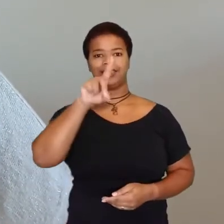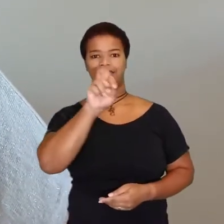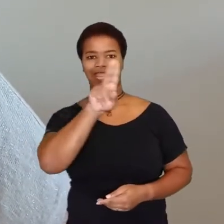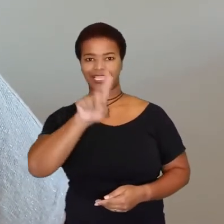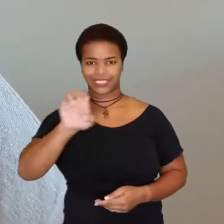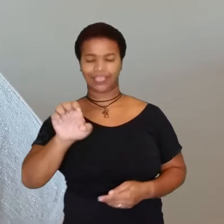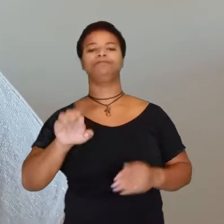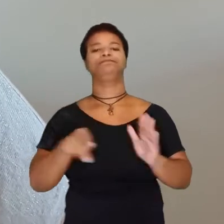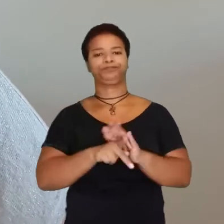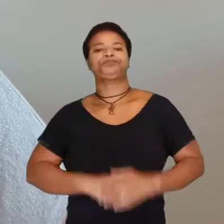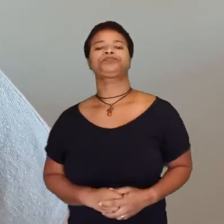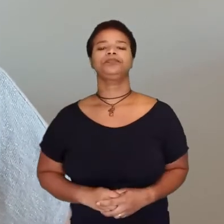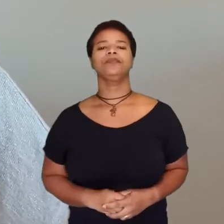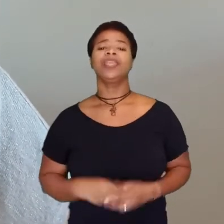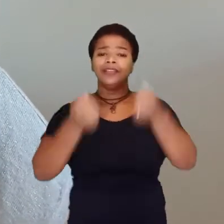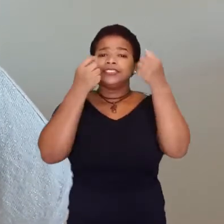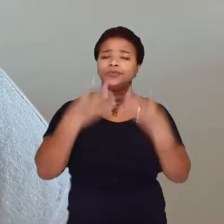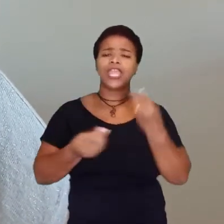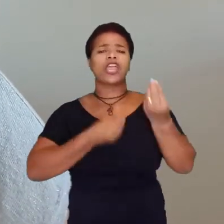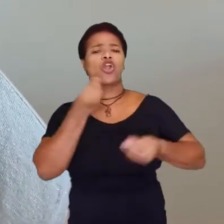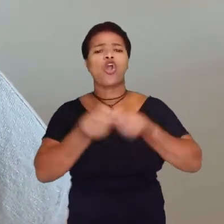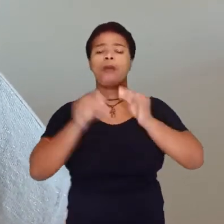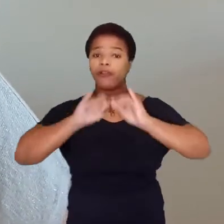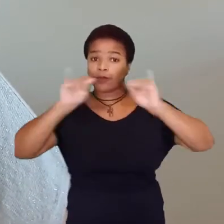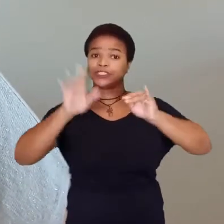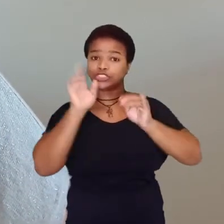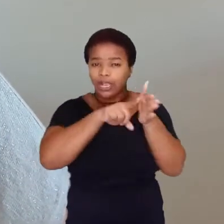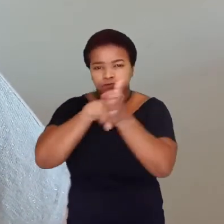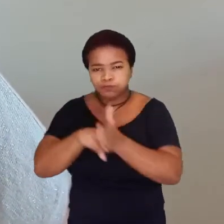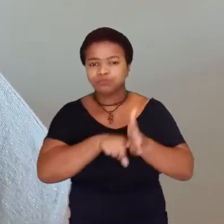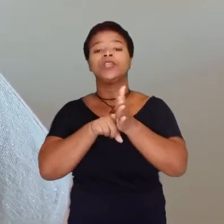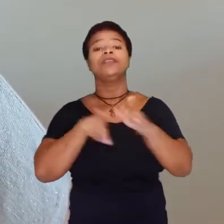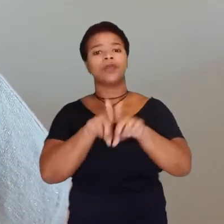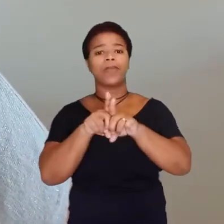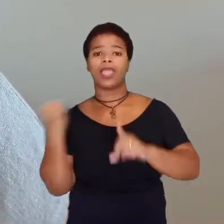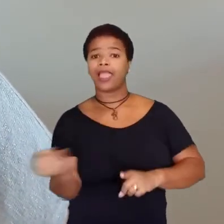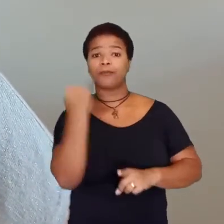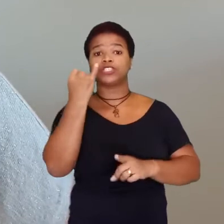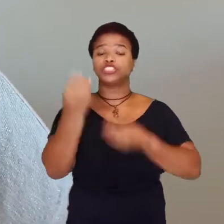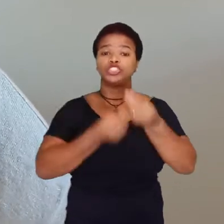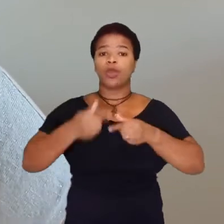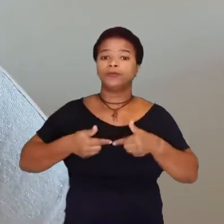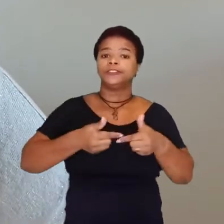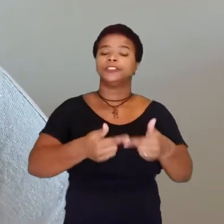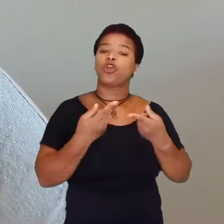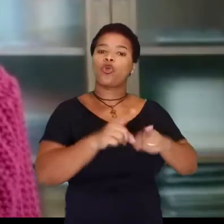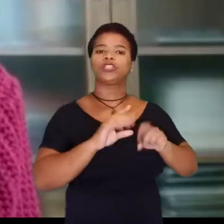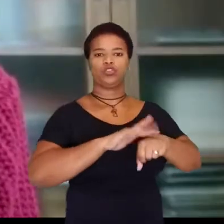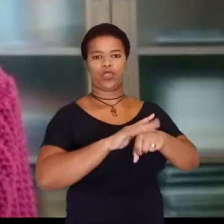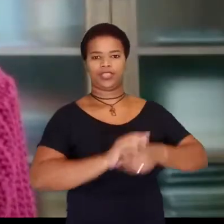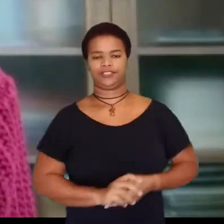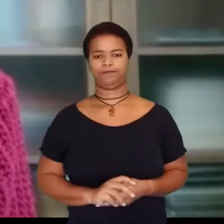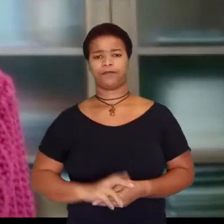Andresa Cristine do Nascimento Silva, que fala um pouco dos dados que já foram levantados e da sua importância no enfrentamento da doença.